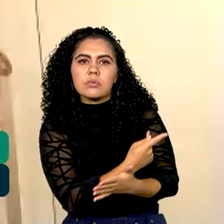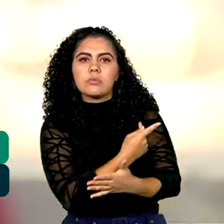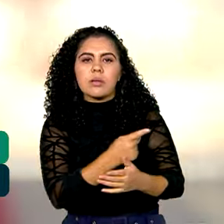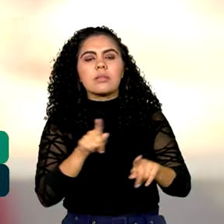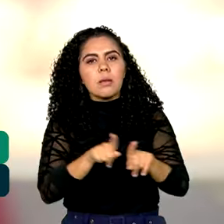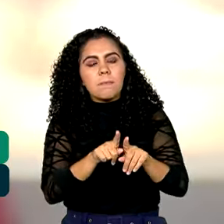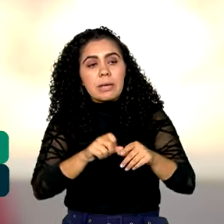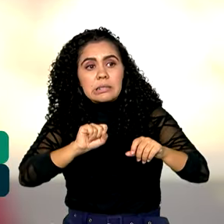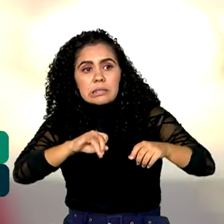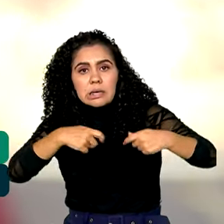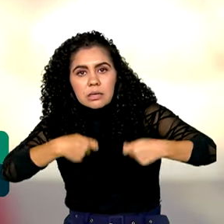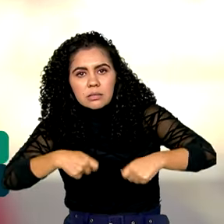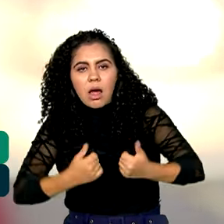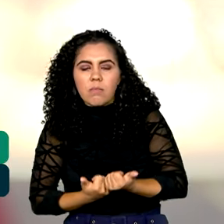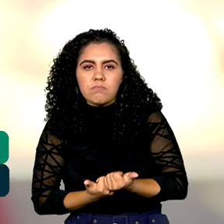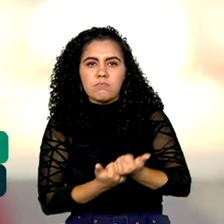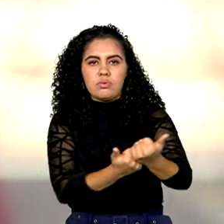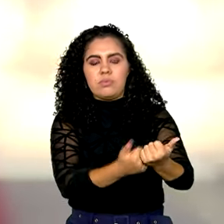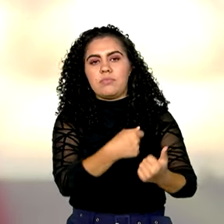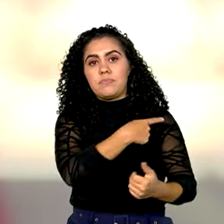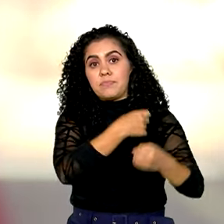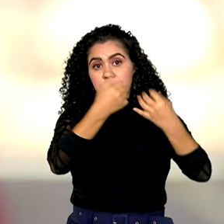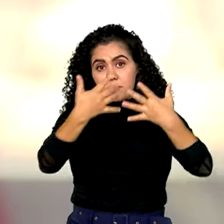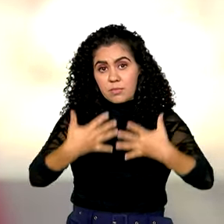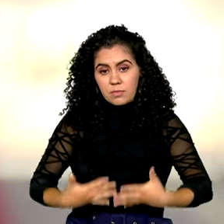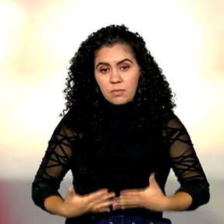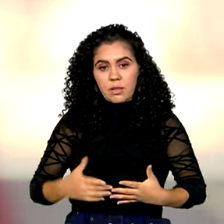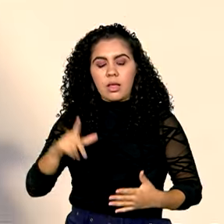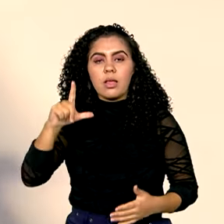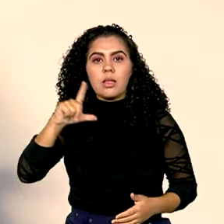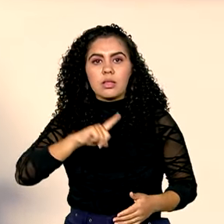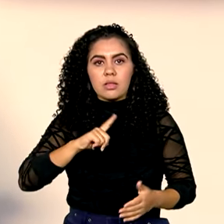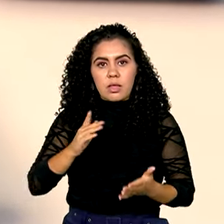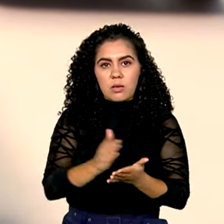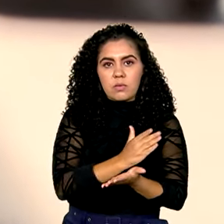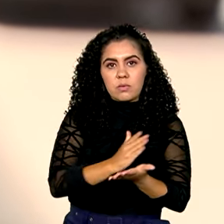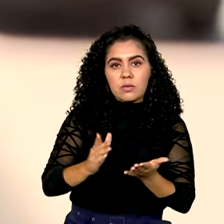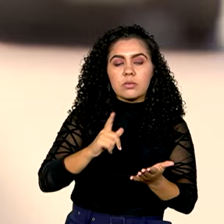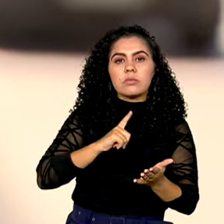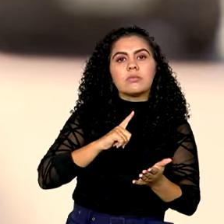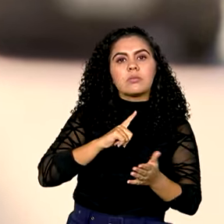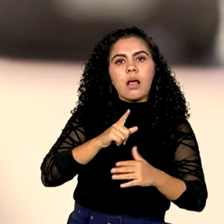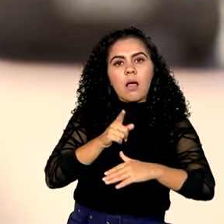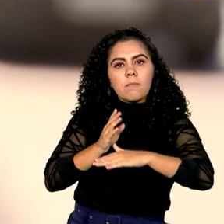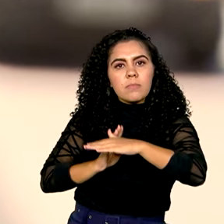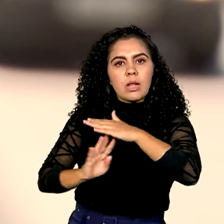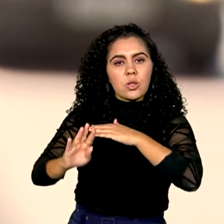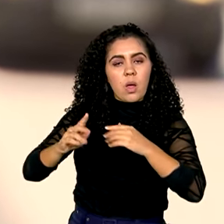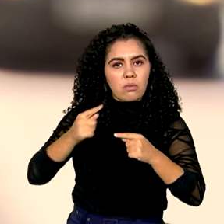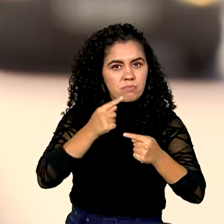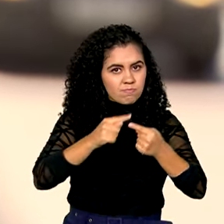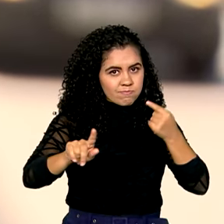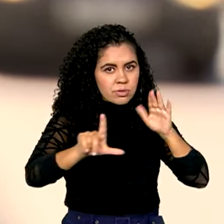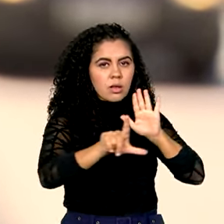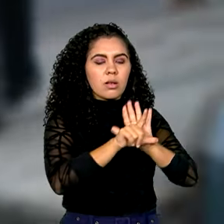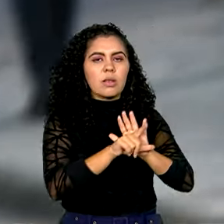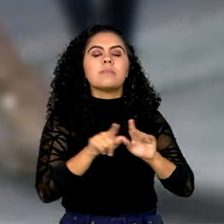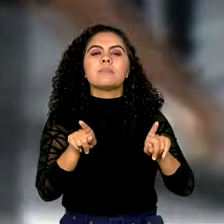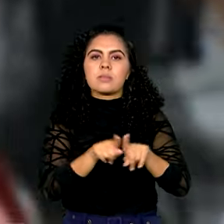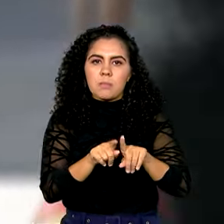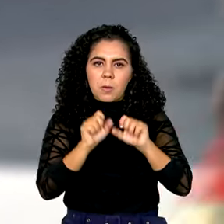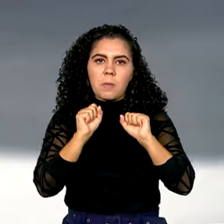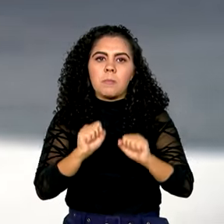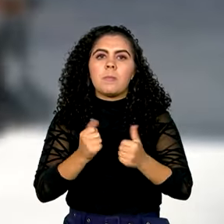necessária. Mesmo as mulheres com situação migratória irregular devem buscar os consulados brasileiros para receber auxílio.